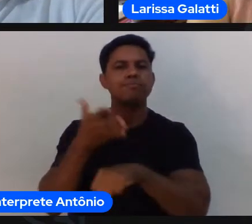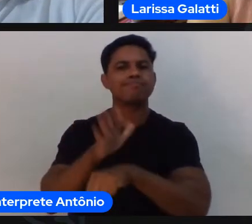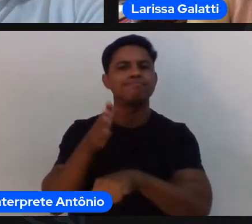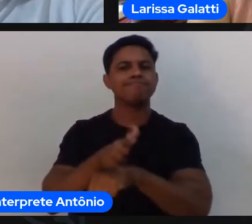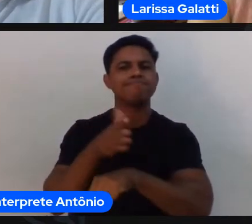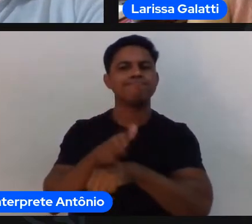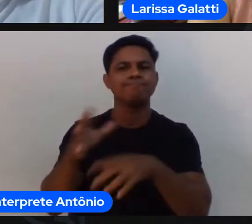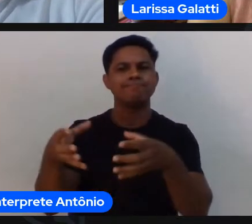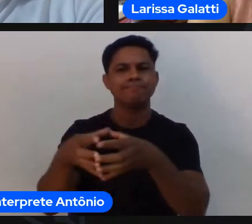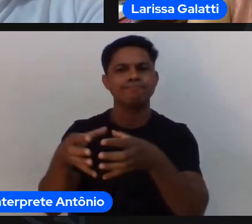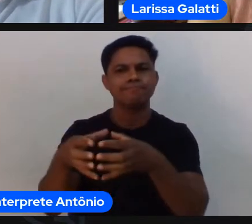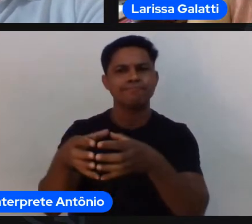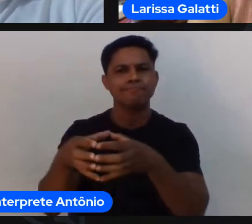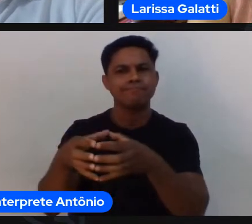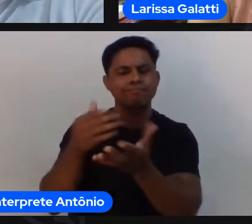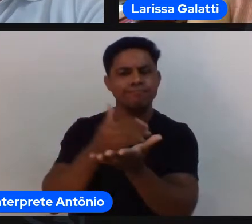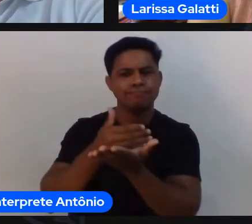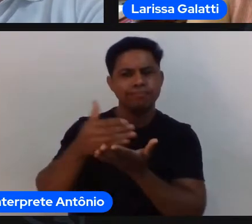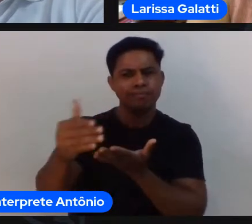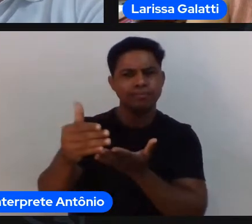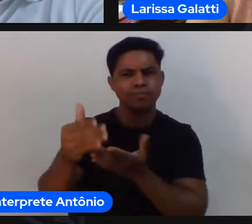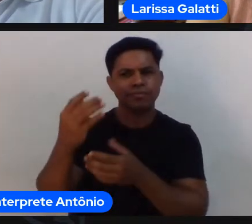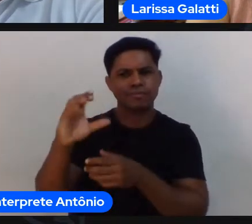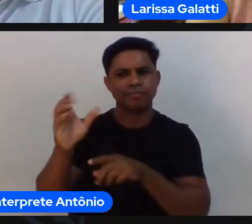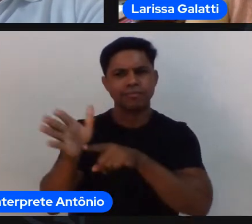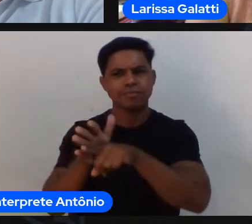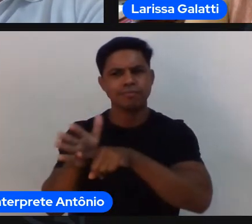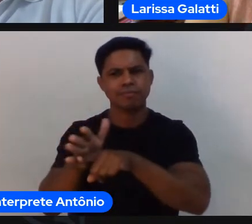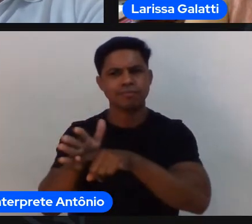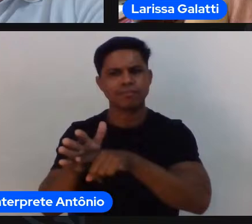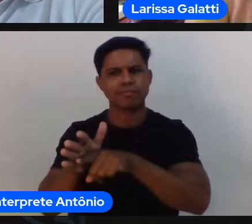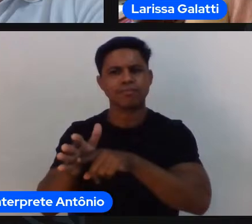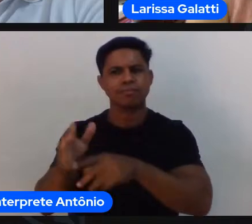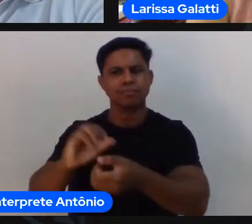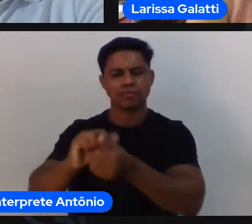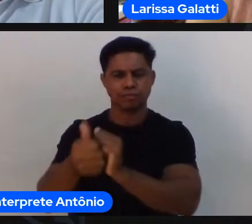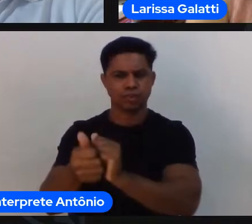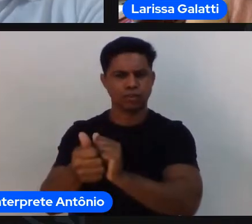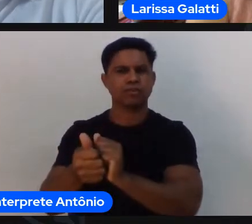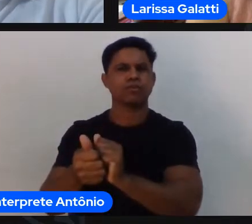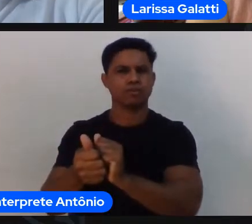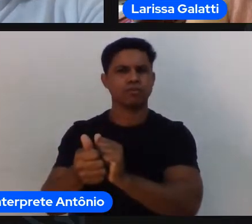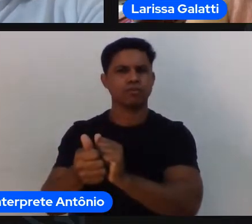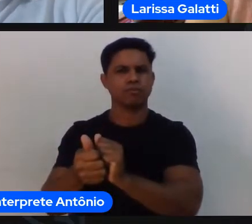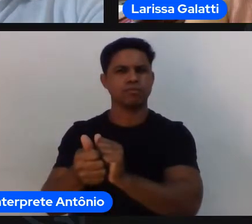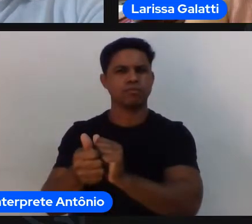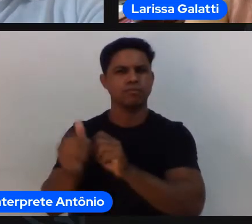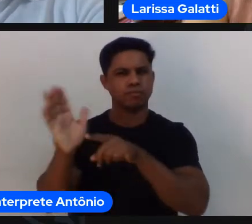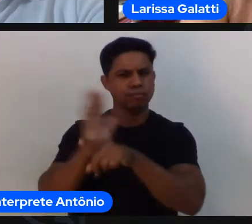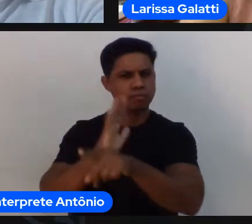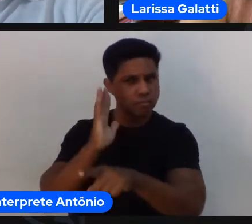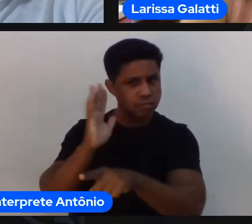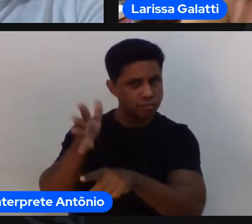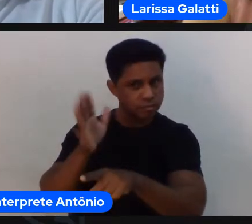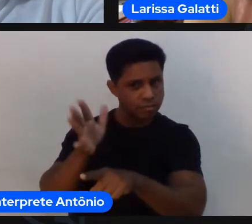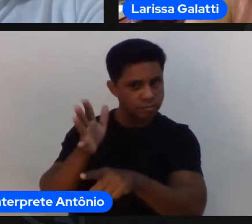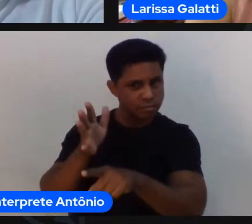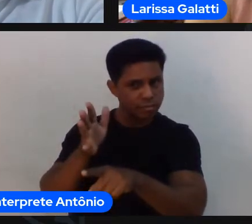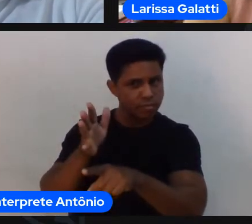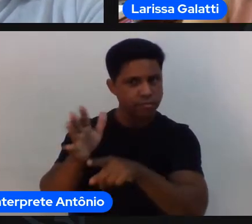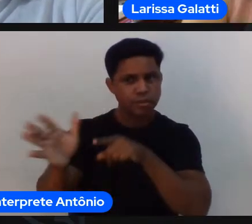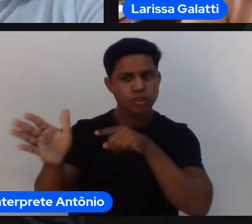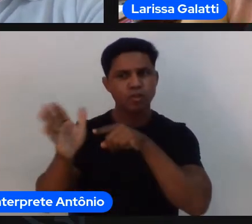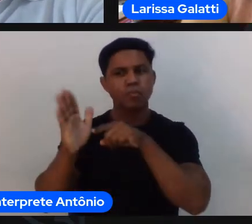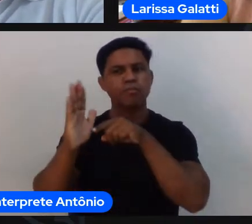das pedagogias do esporte eu já fiz isso não né acho que não acho uma pergunta extremamente